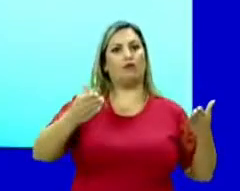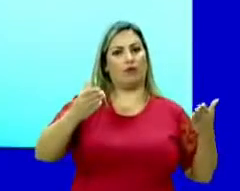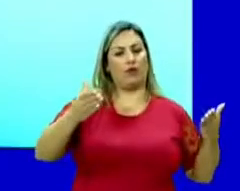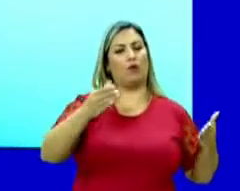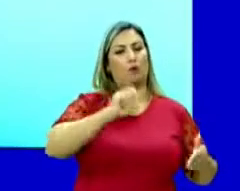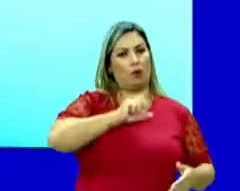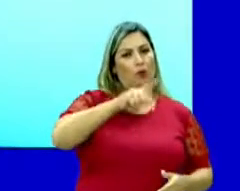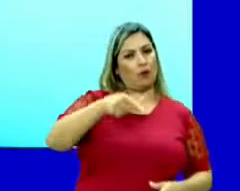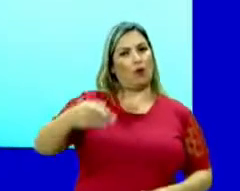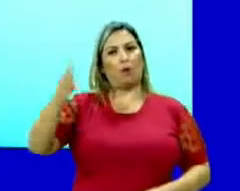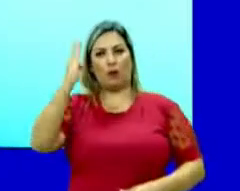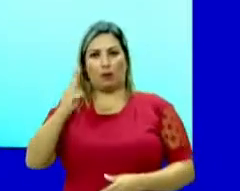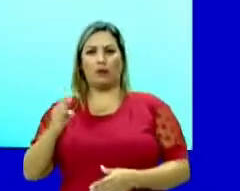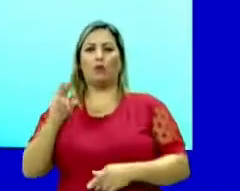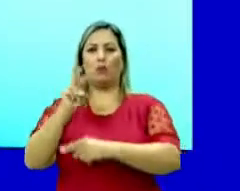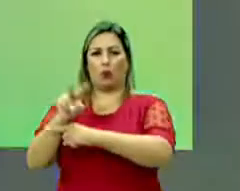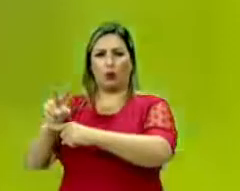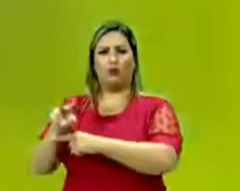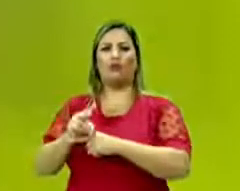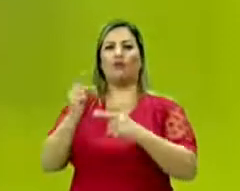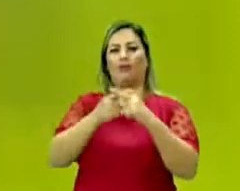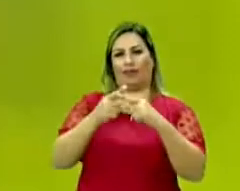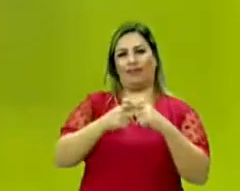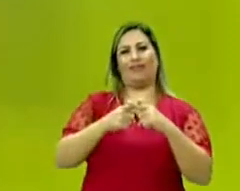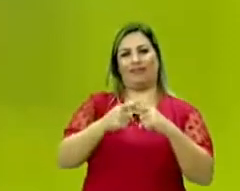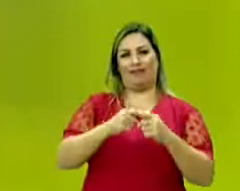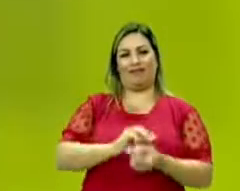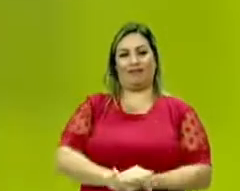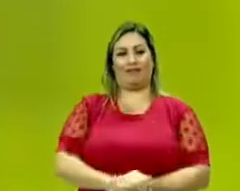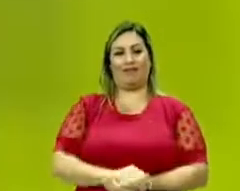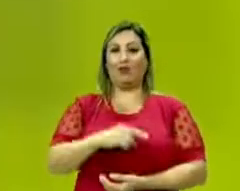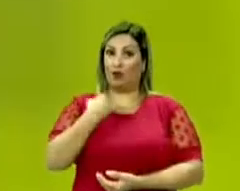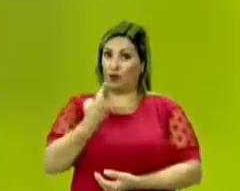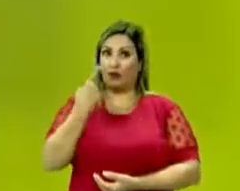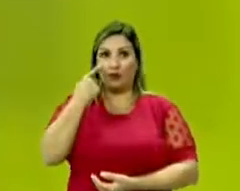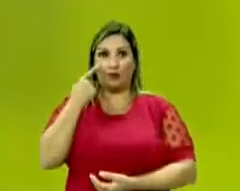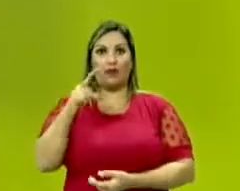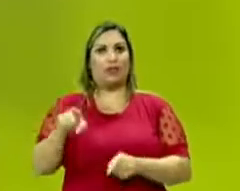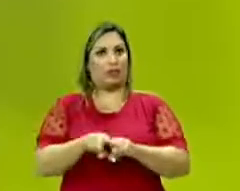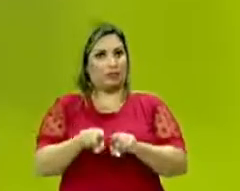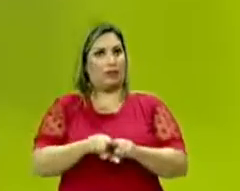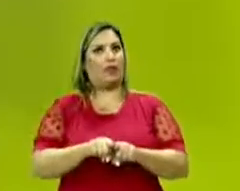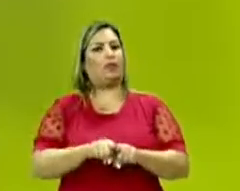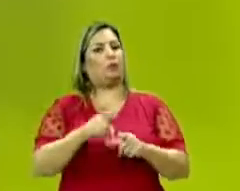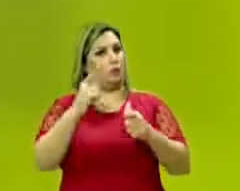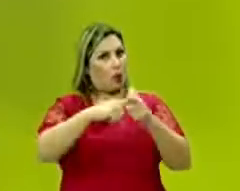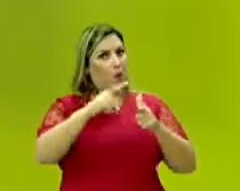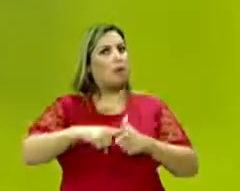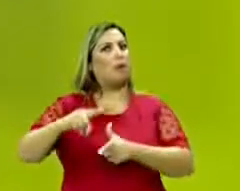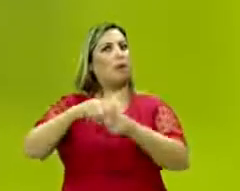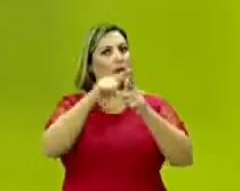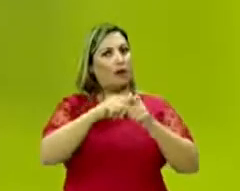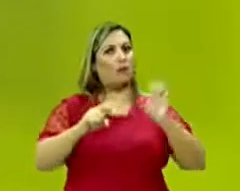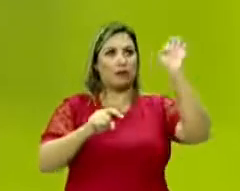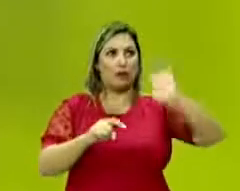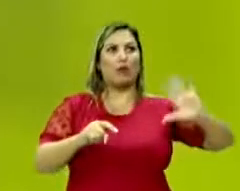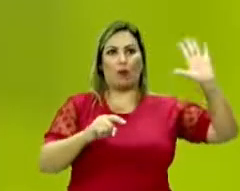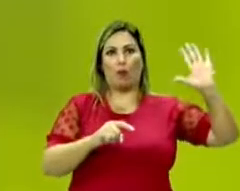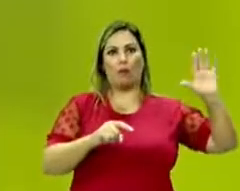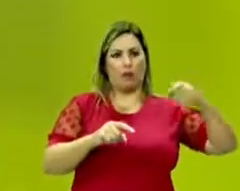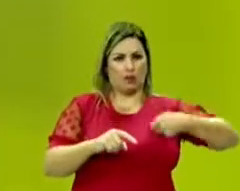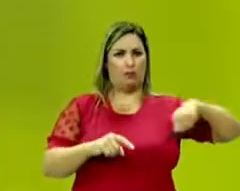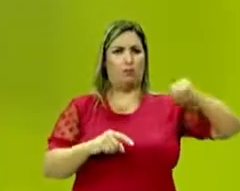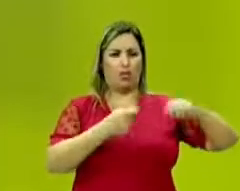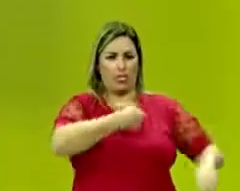protegido e escoltado pela Inglaterra. Assim como nós vamos ver também grandes tensões em outros países europeus, como o próprio caso da